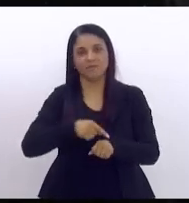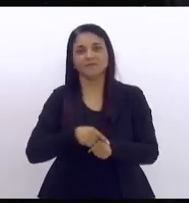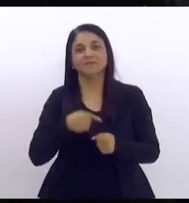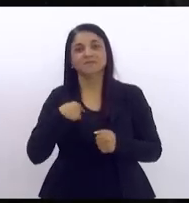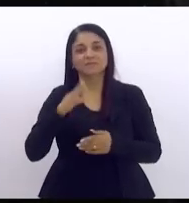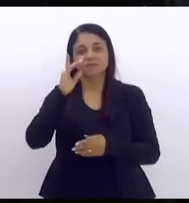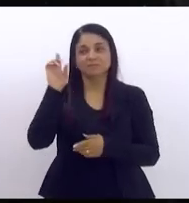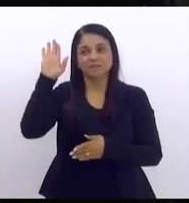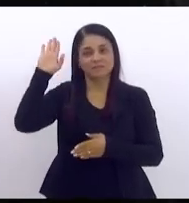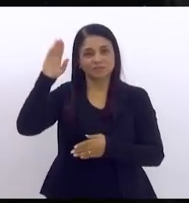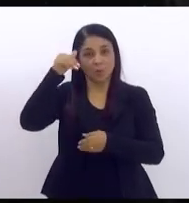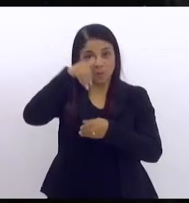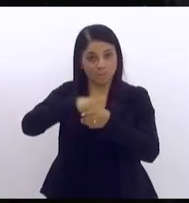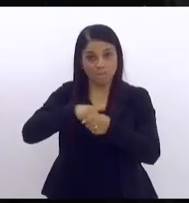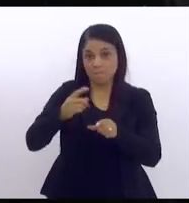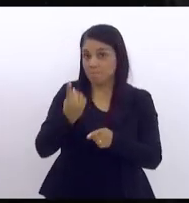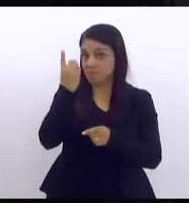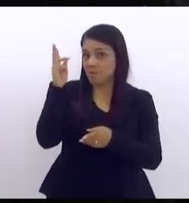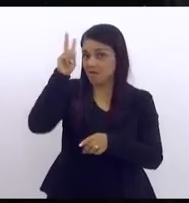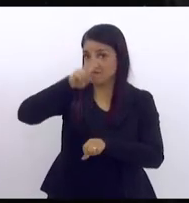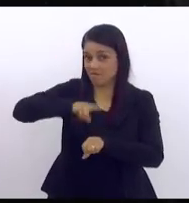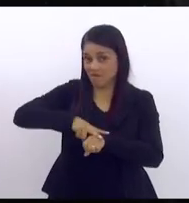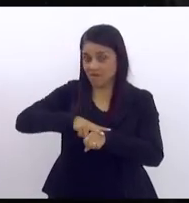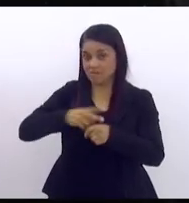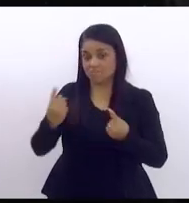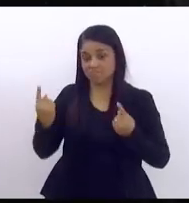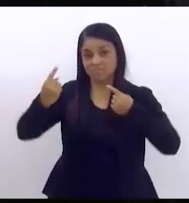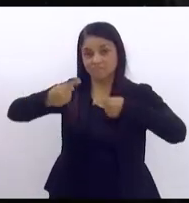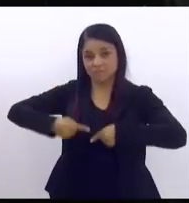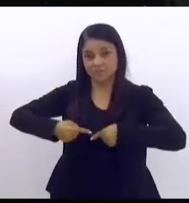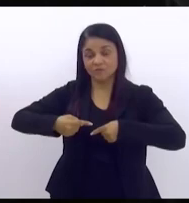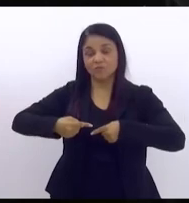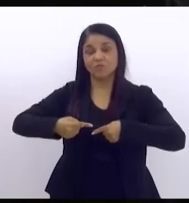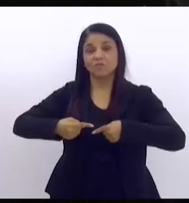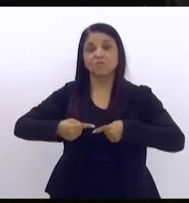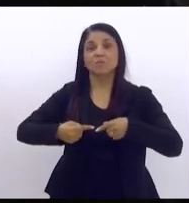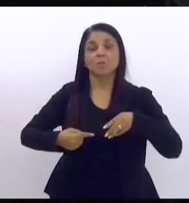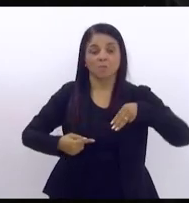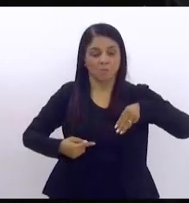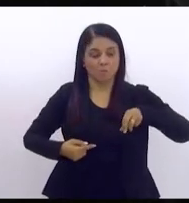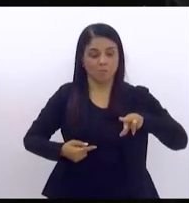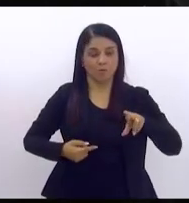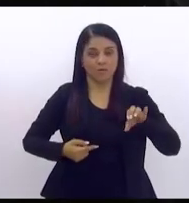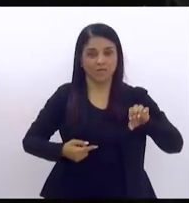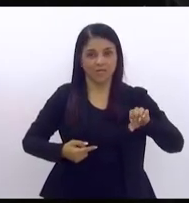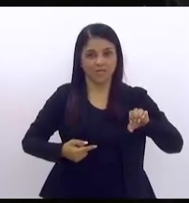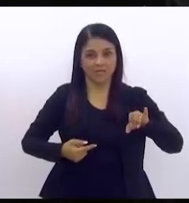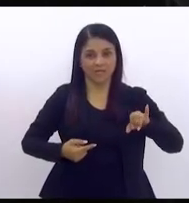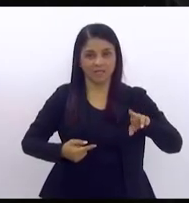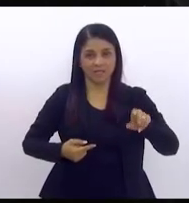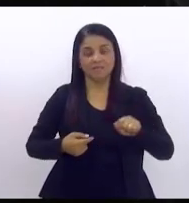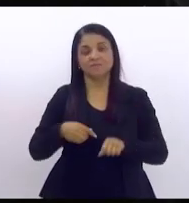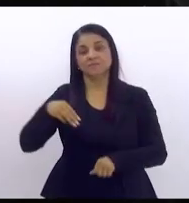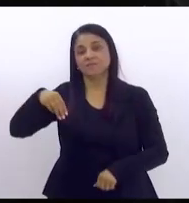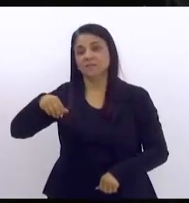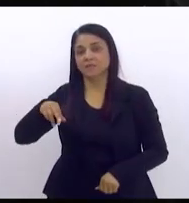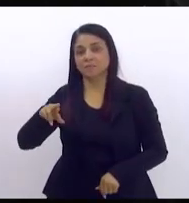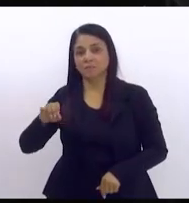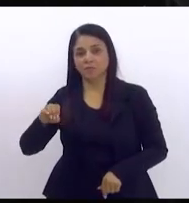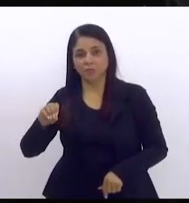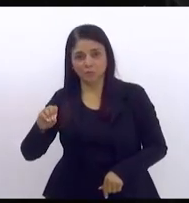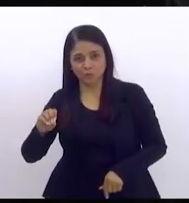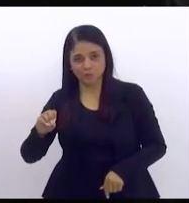concorrendo contra Moreira Franco contra Miro Teixeira